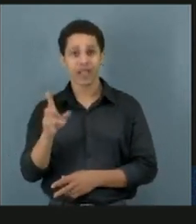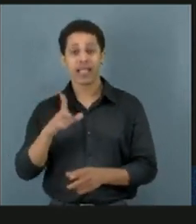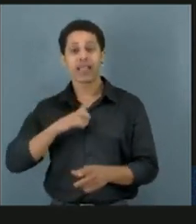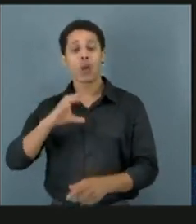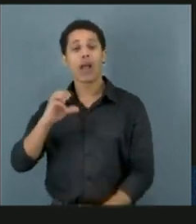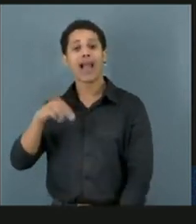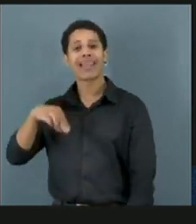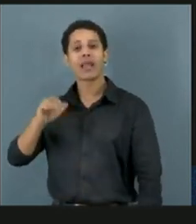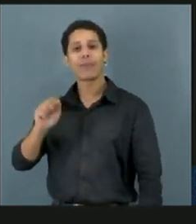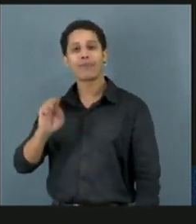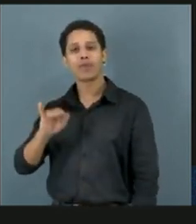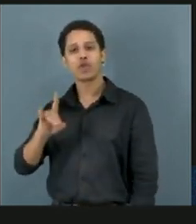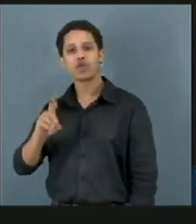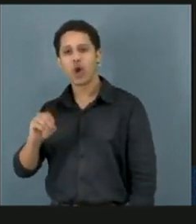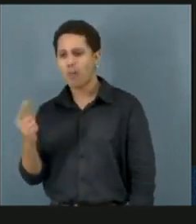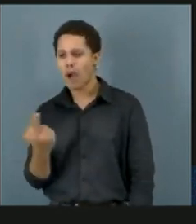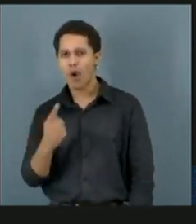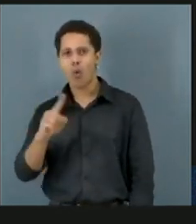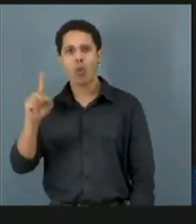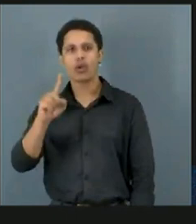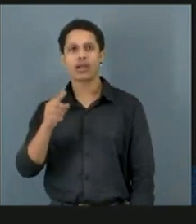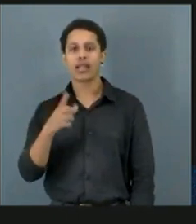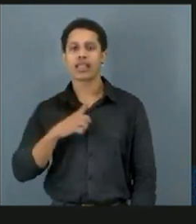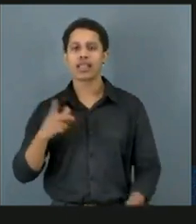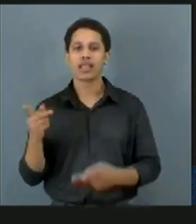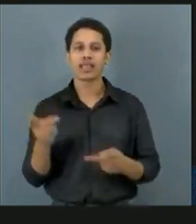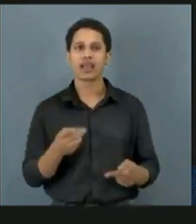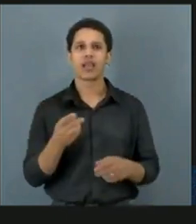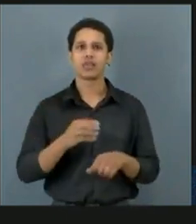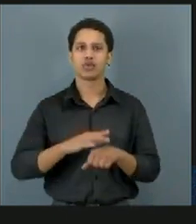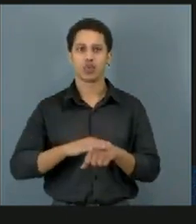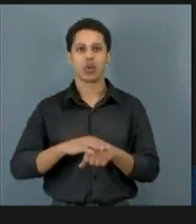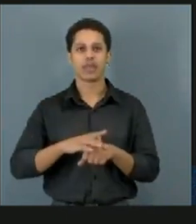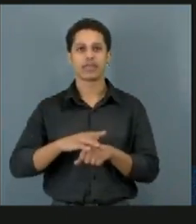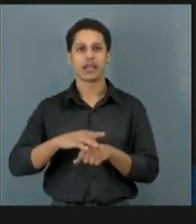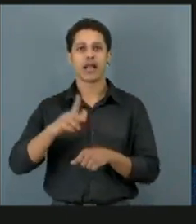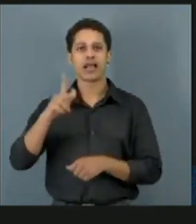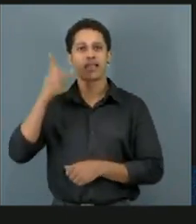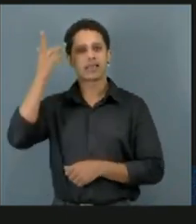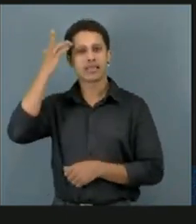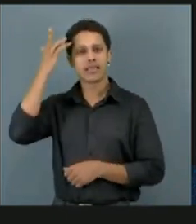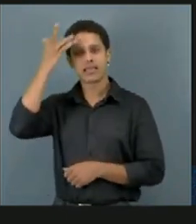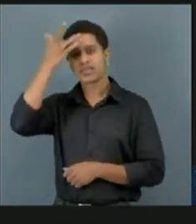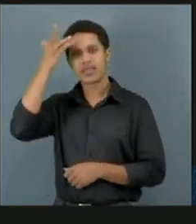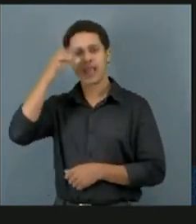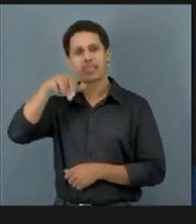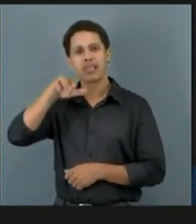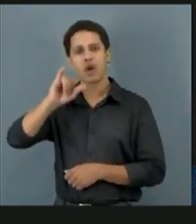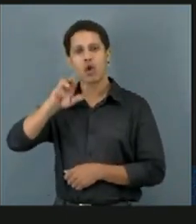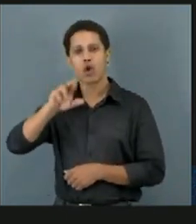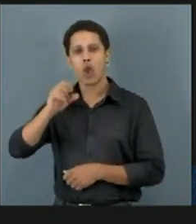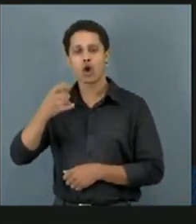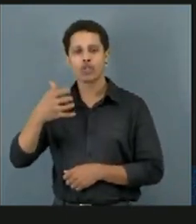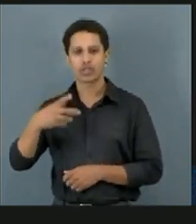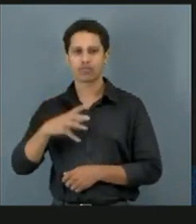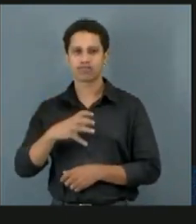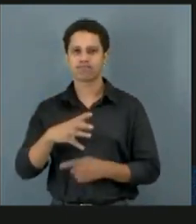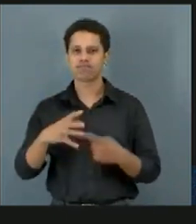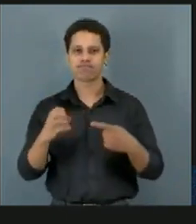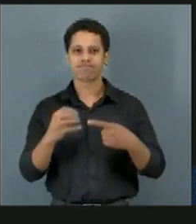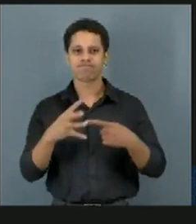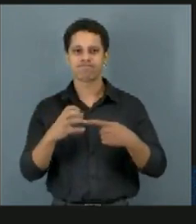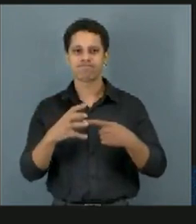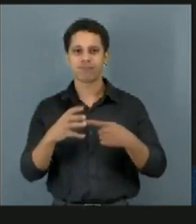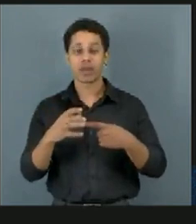para única e exclusivamente três doenças. Neurológicas. Não tem nenhuma indicação, por exemplo, para